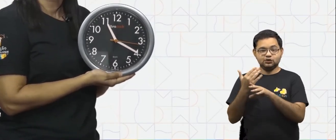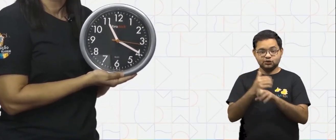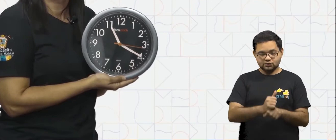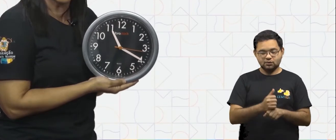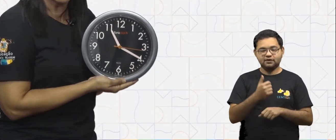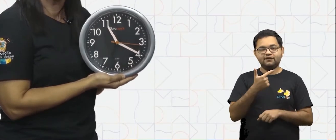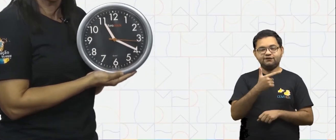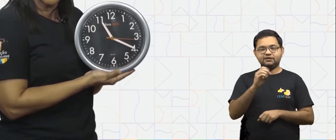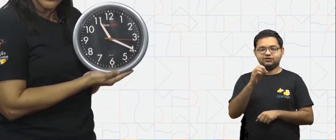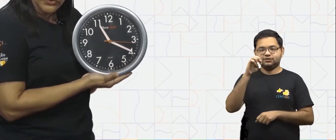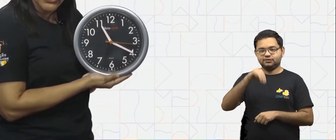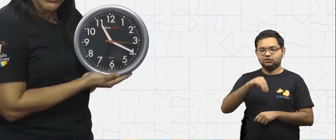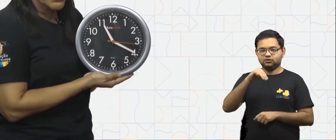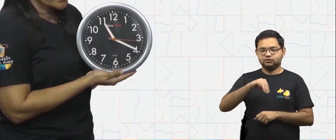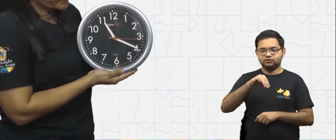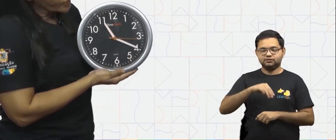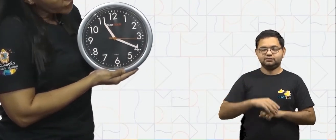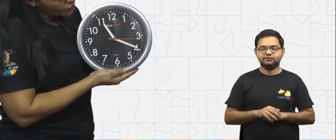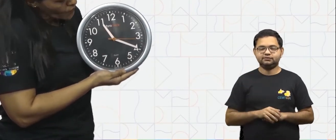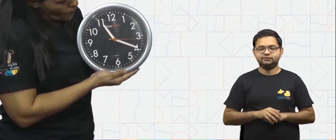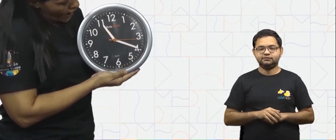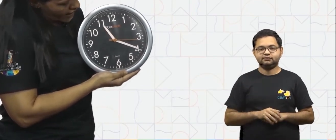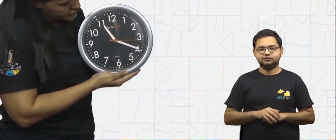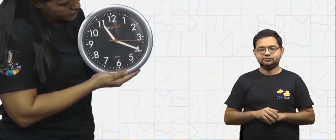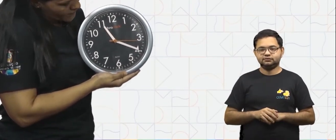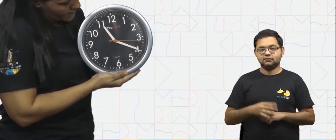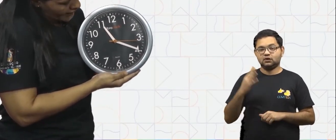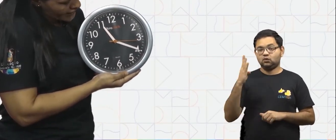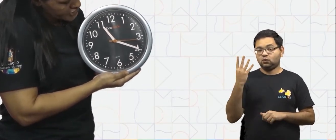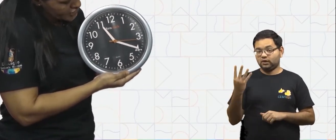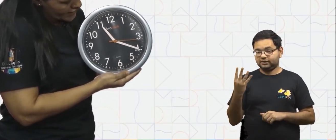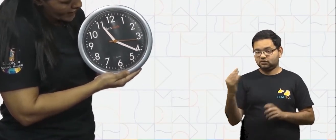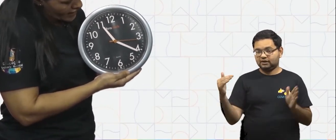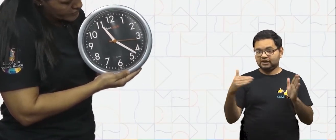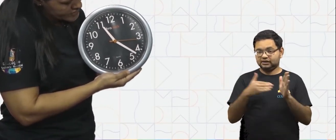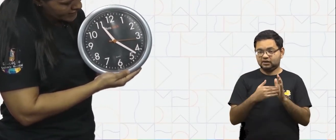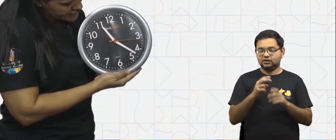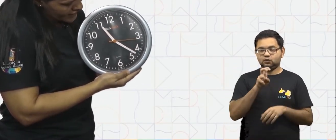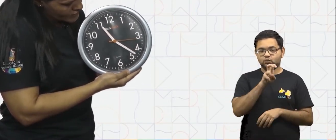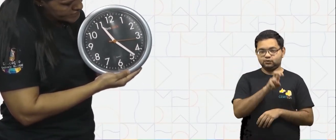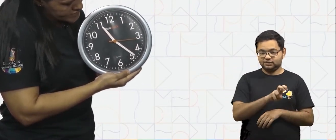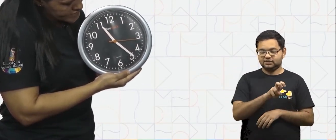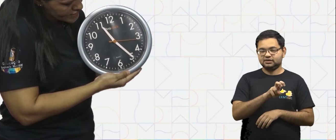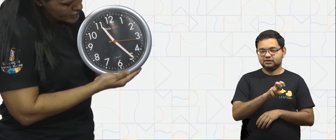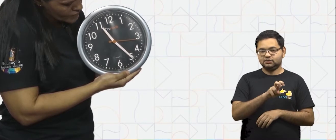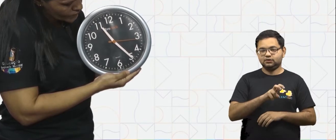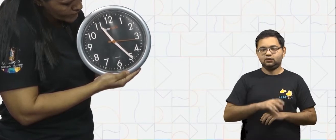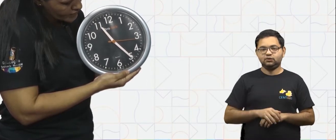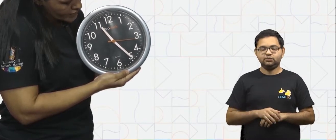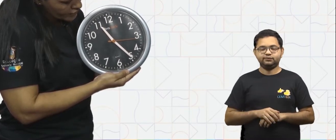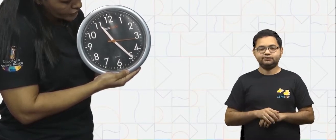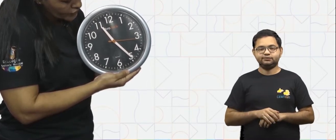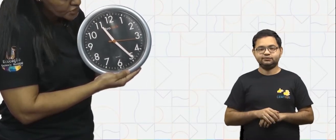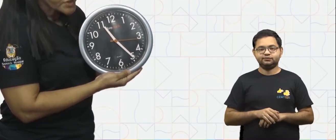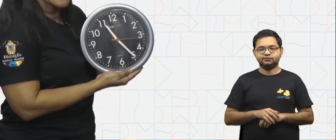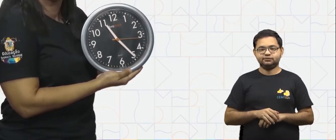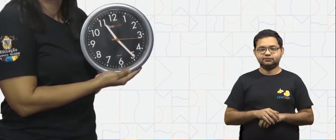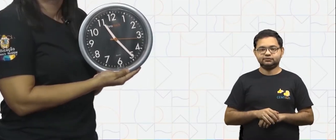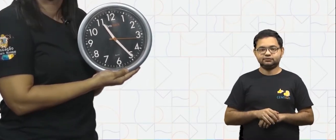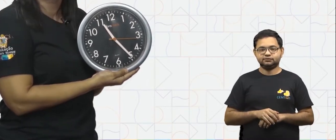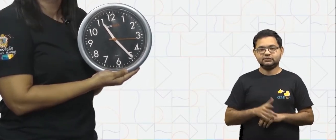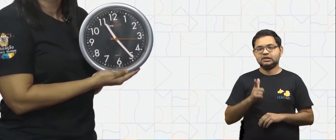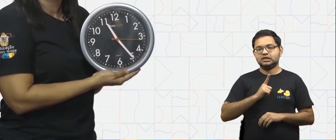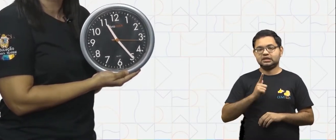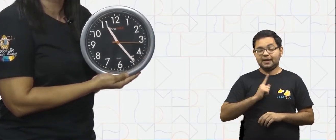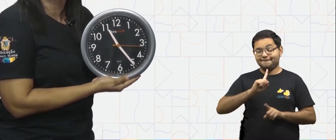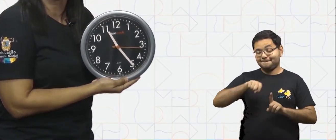20 minutos. Do 4, para chegarmos até o 5, nós temos